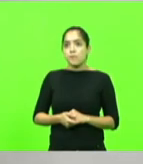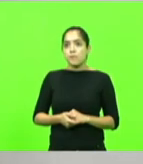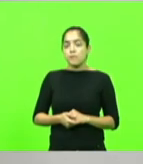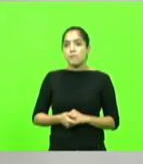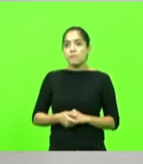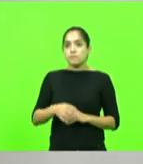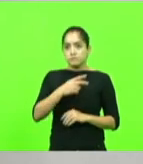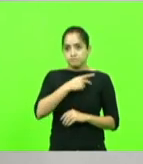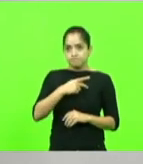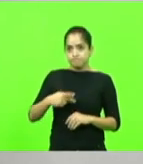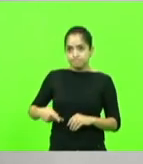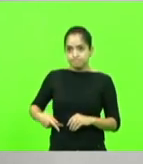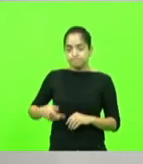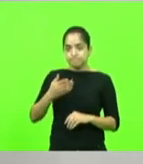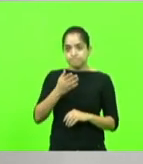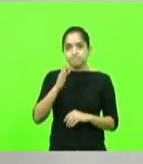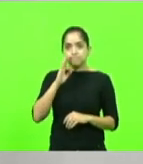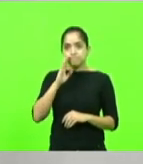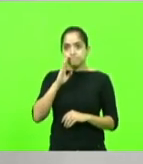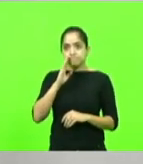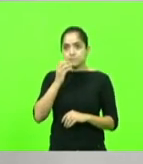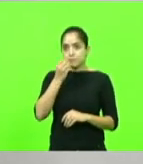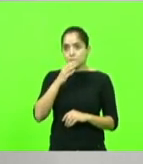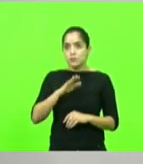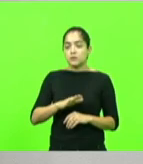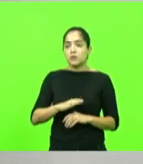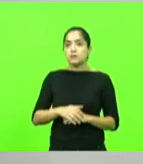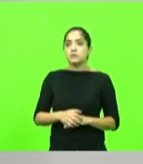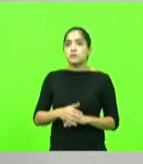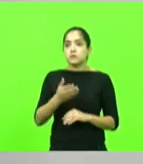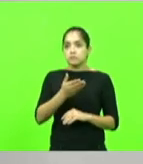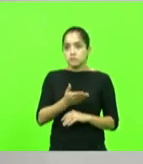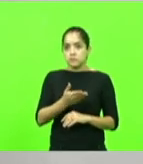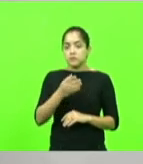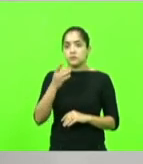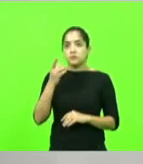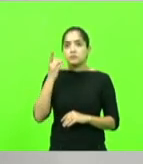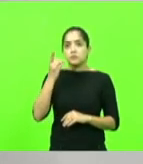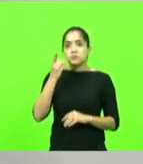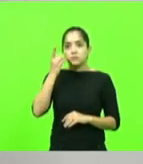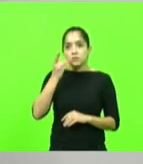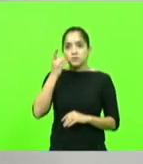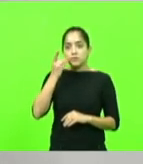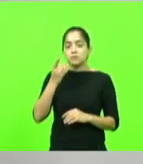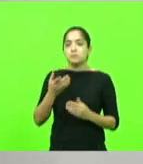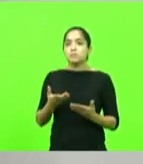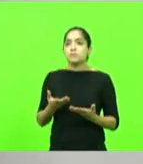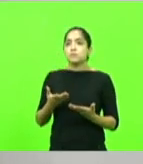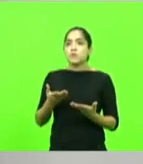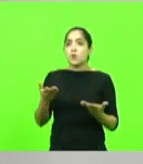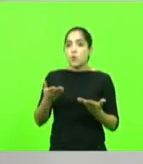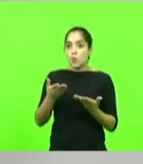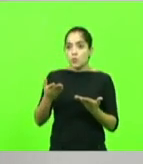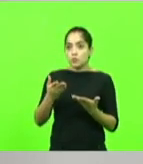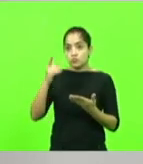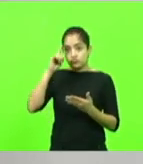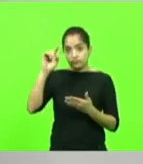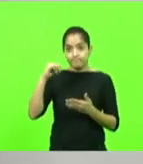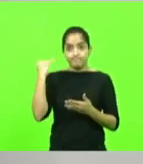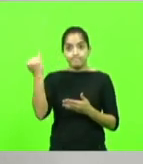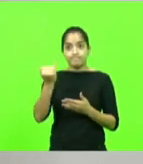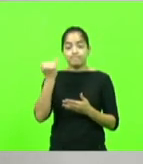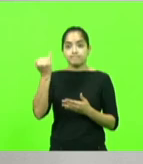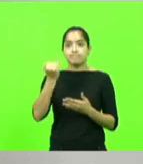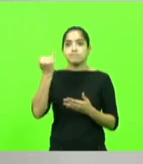Presidente Wilson Berlanda, boa tarde. Meu colega, presidente, quero dizer para o senhor que hoje é dia muito importante, indo na esteira